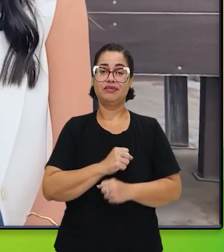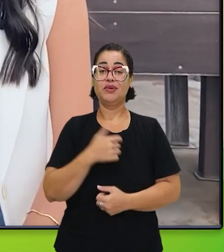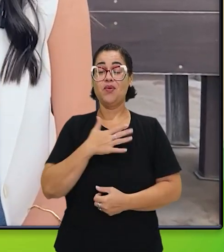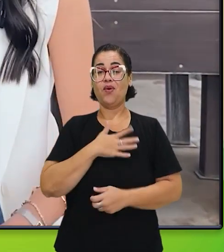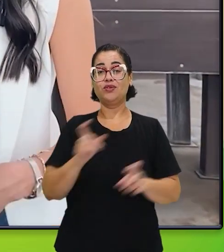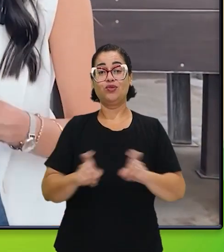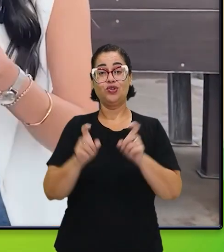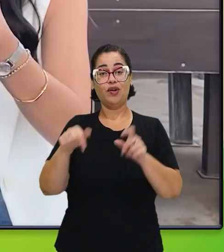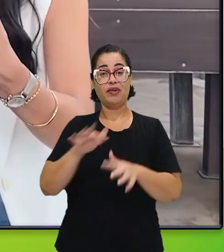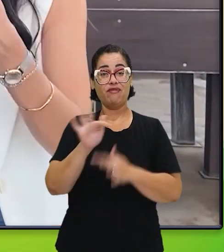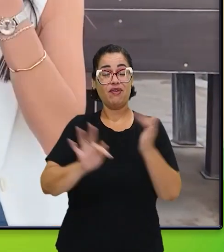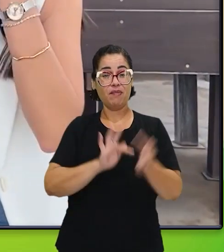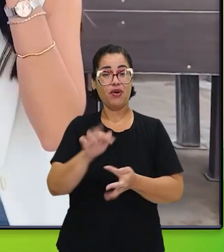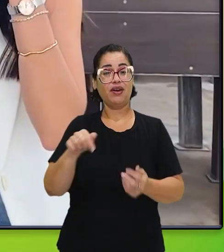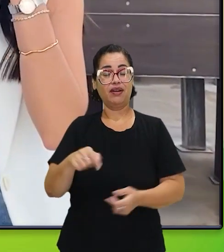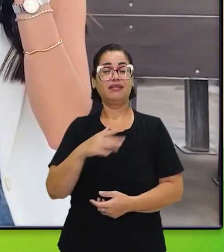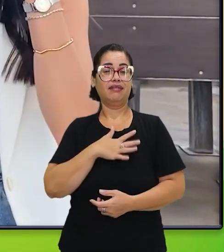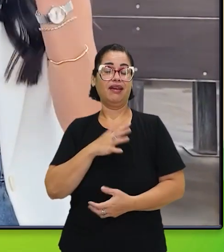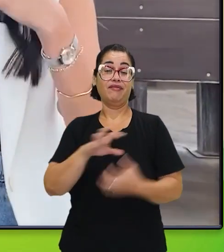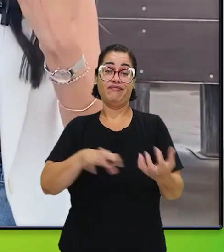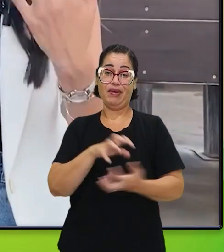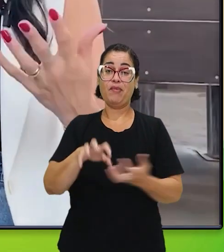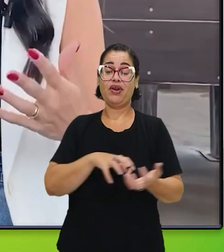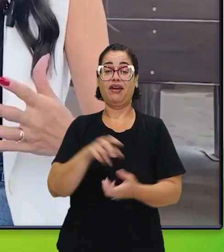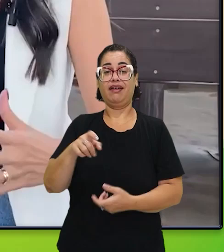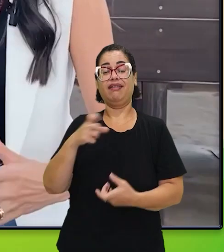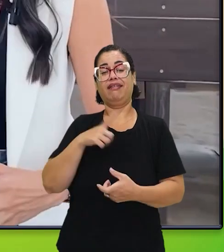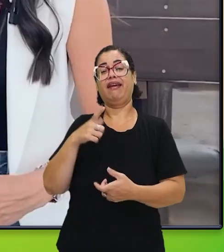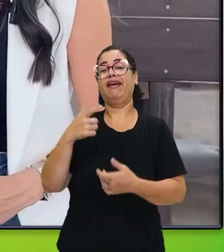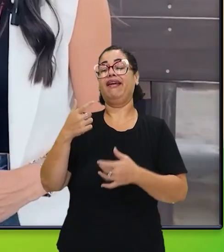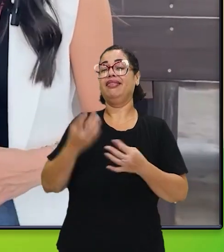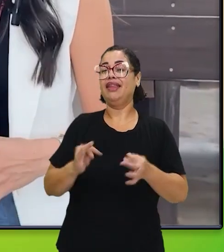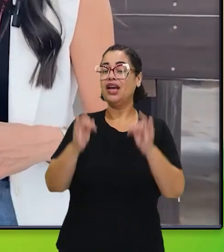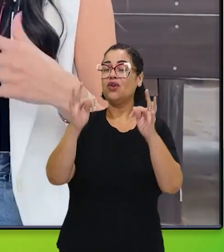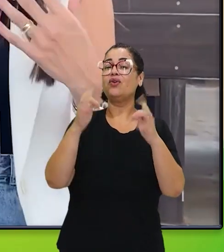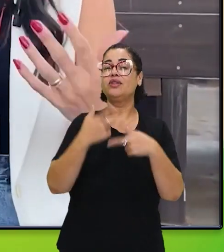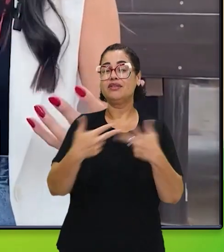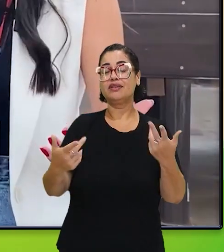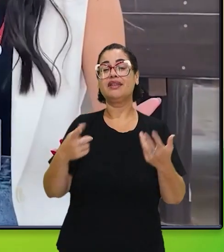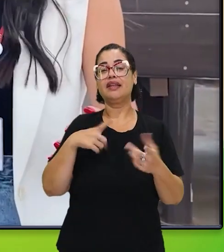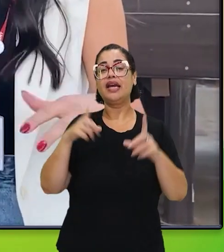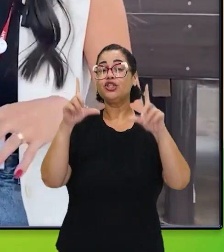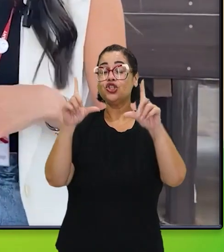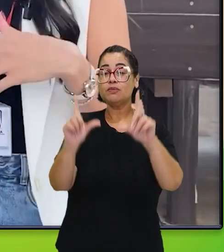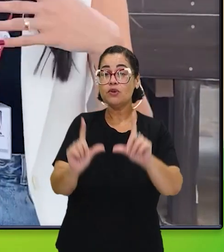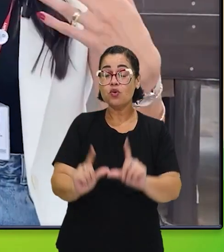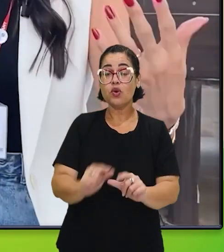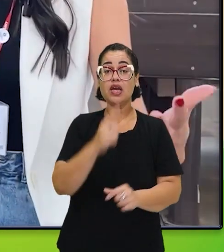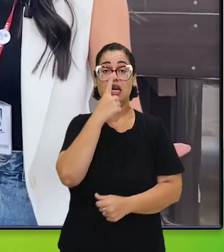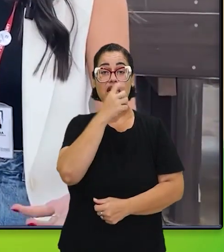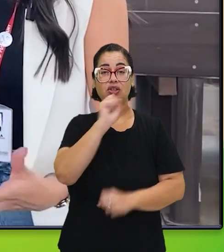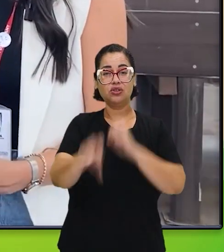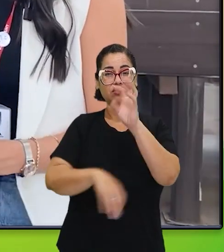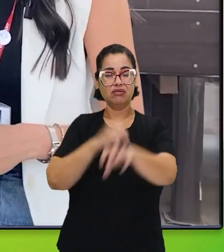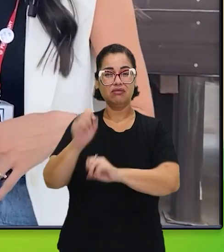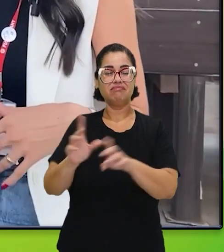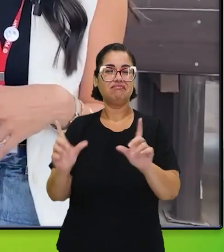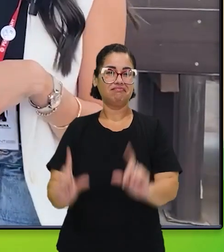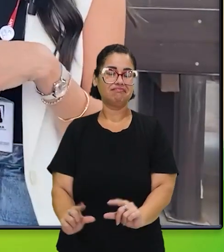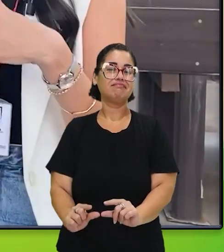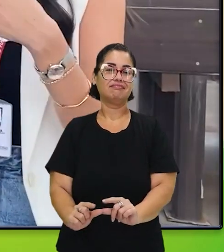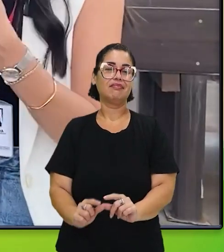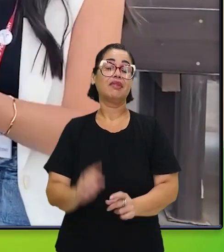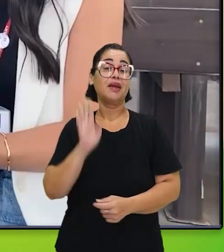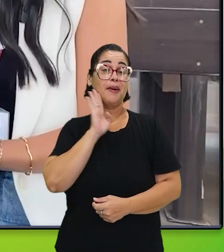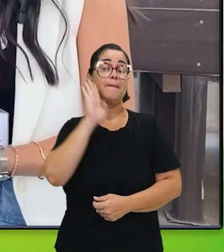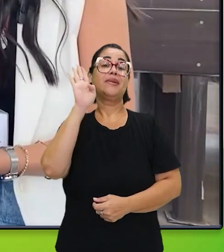mesmo, é um trabalho que eu amo fazer, e eu achei que no Flamboiã a gente tem muito essa abertura pra desenvolver outras tecnologias,